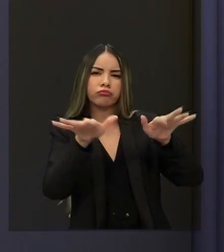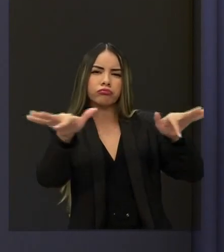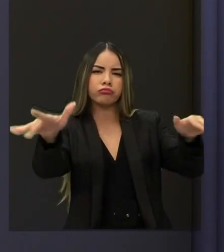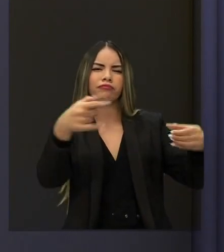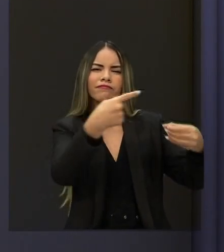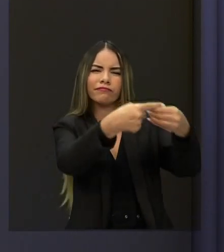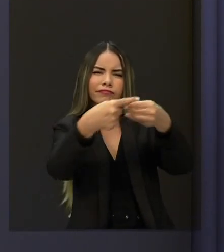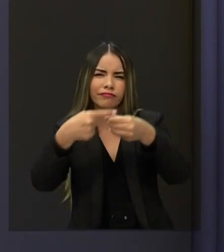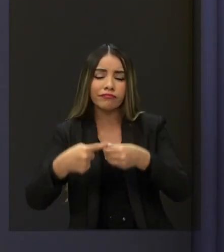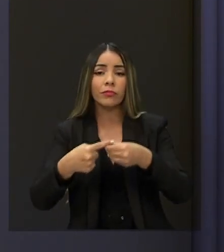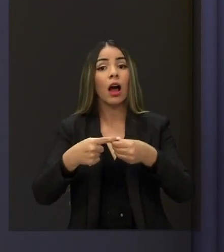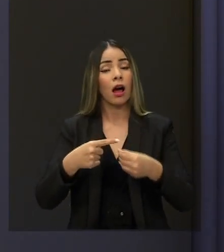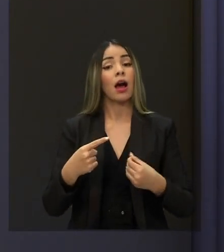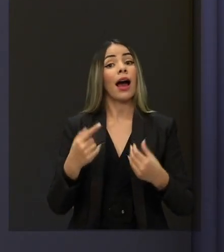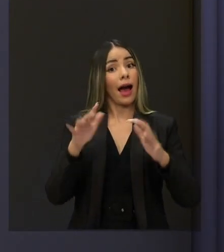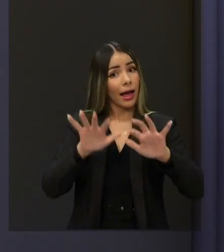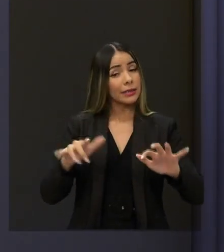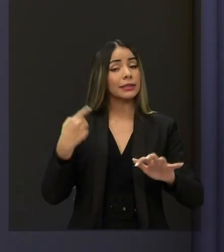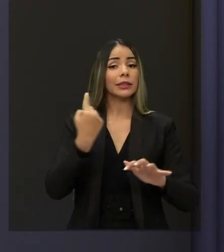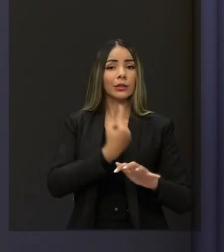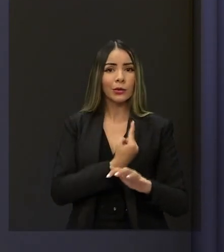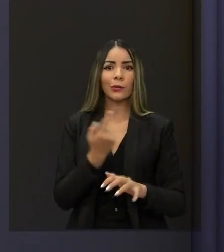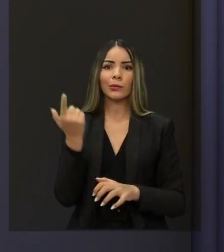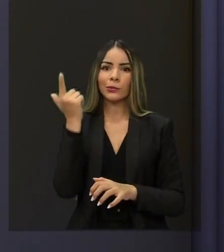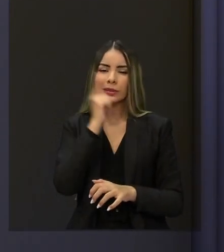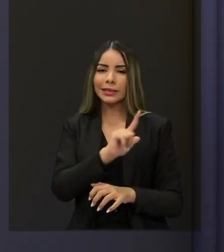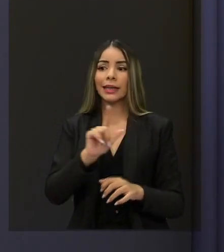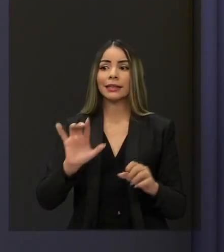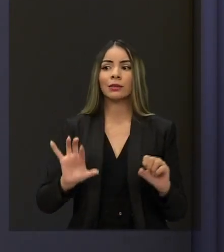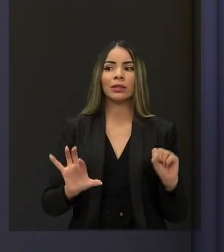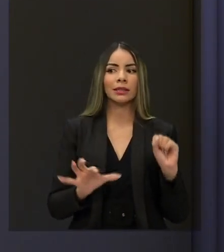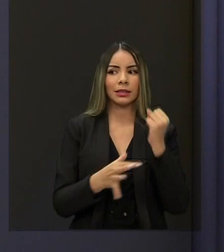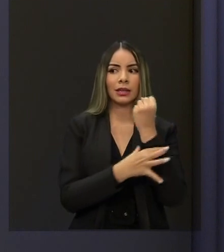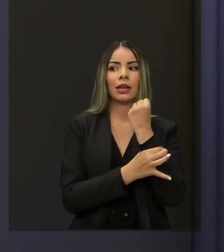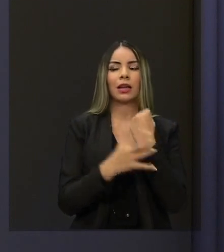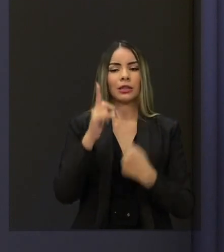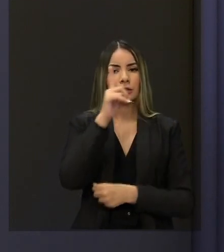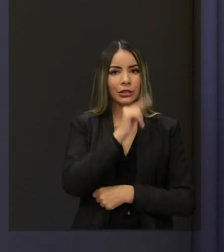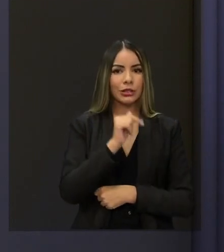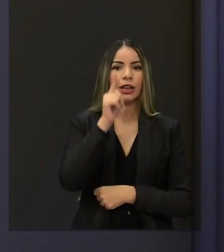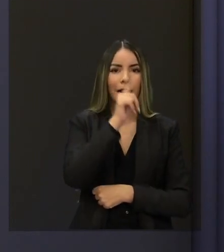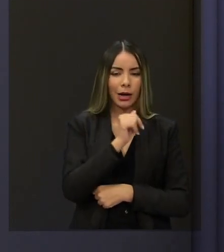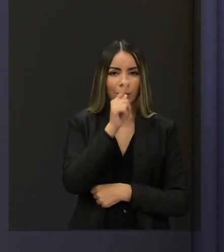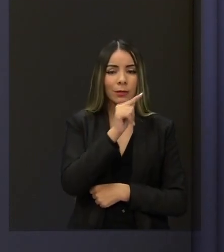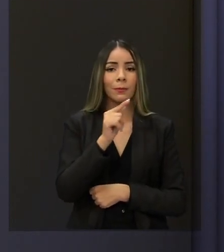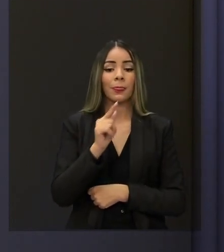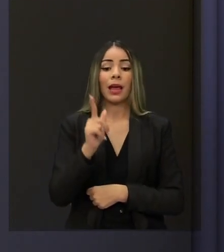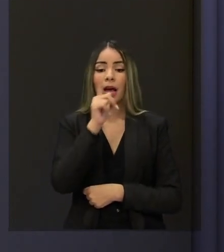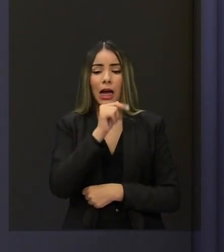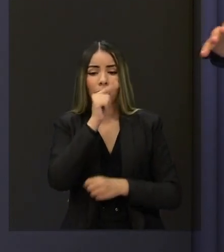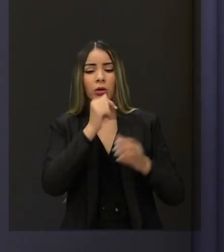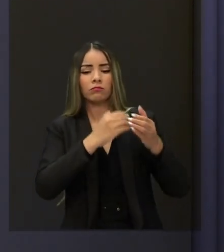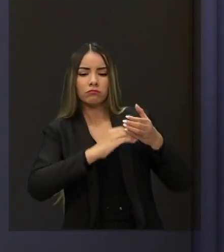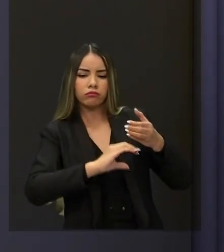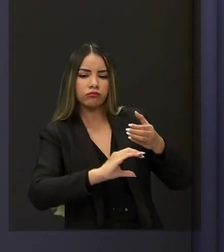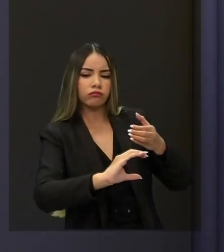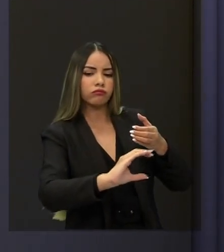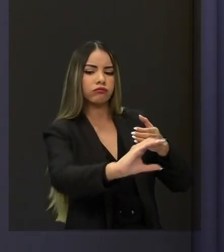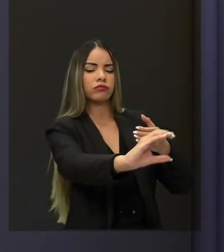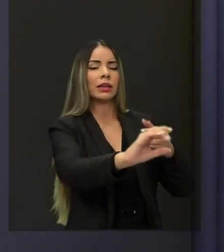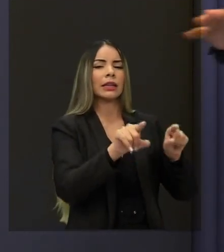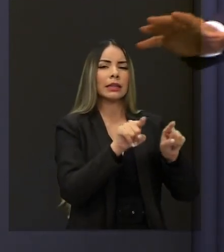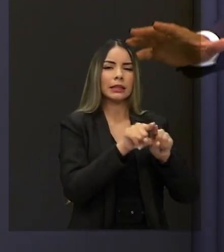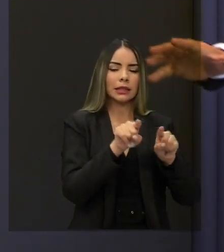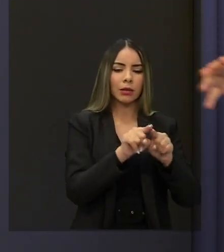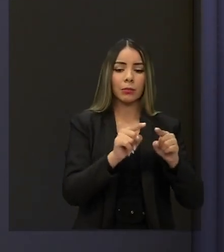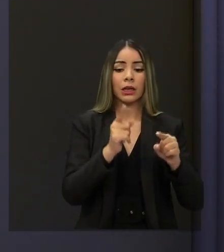É assim que nós vamos construir segurança hídrica porque quando vier a seca nós vamos ter os reservatórios com água e tubulação de adutoras